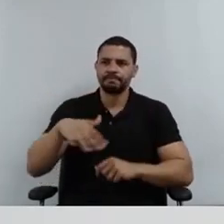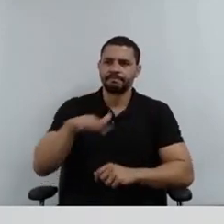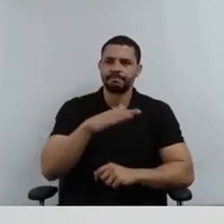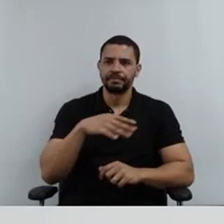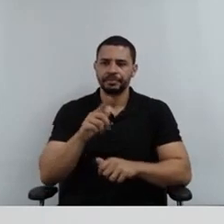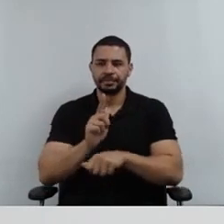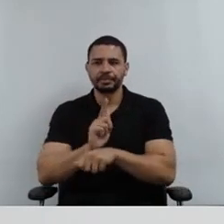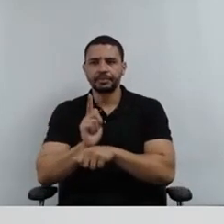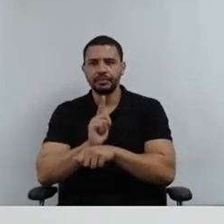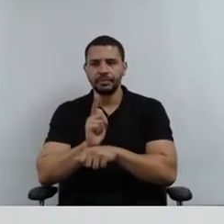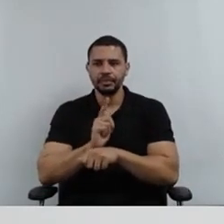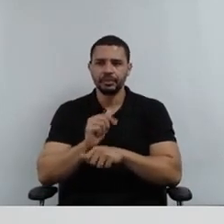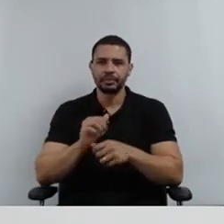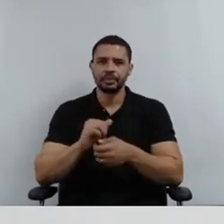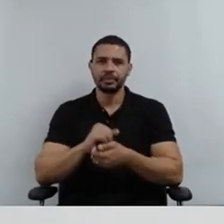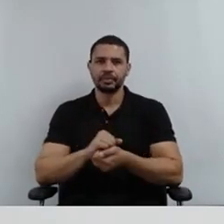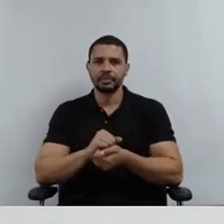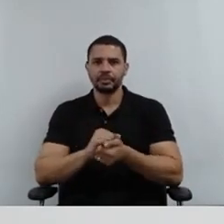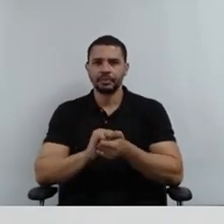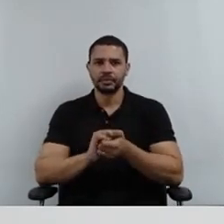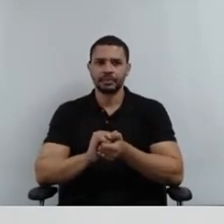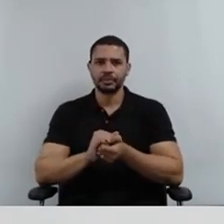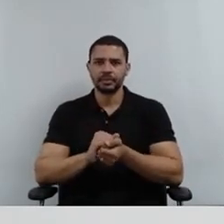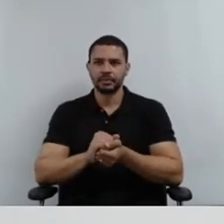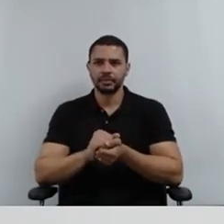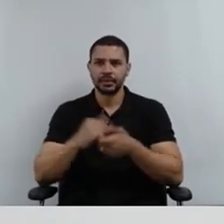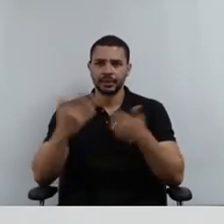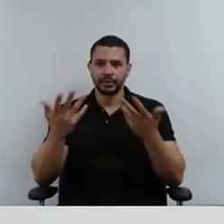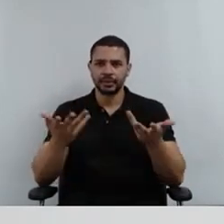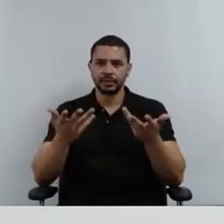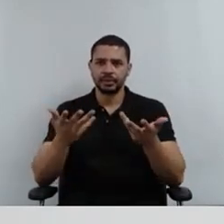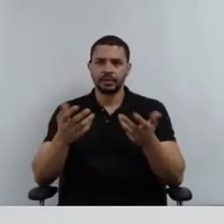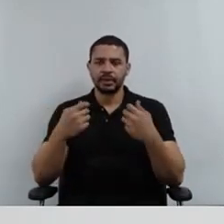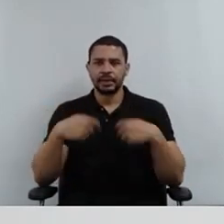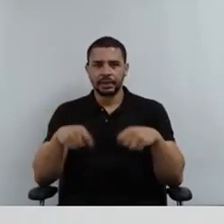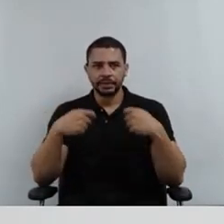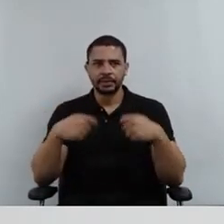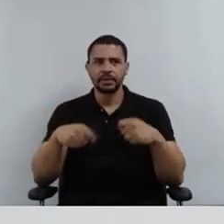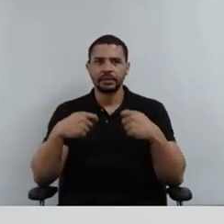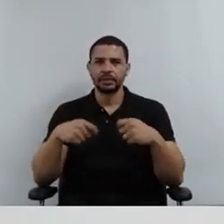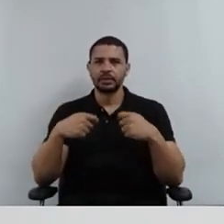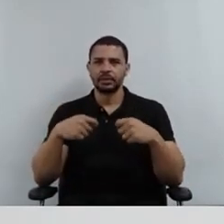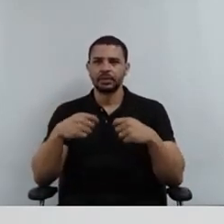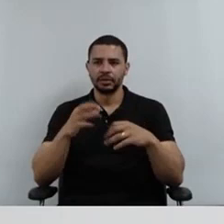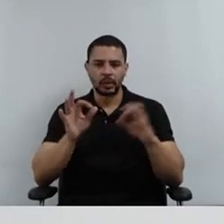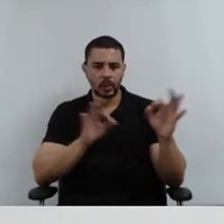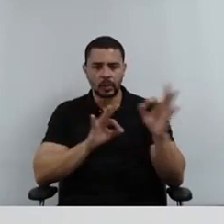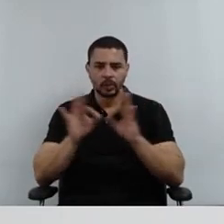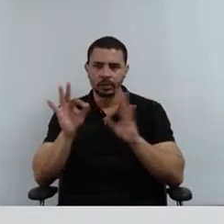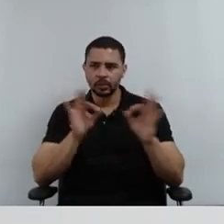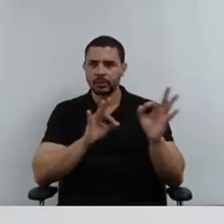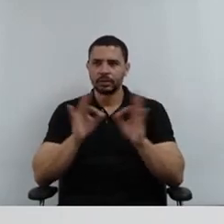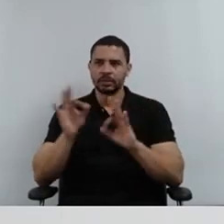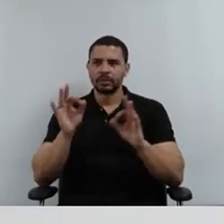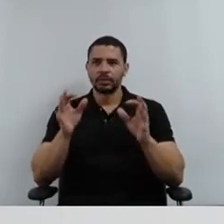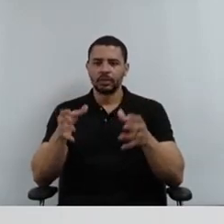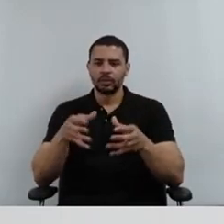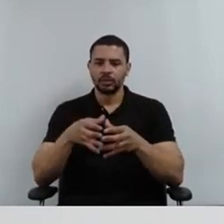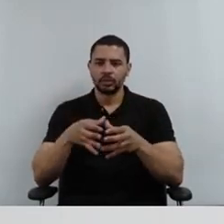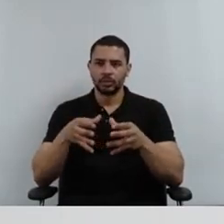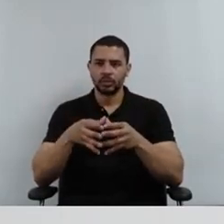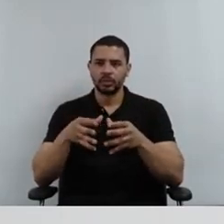espaços de gestão, o incremento do quadro de servidores, potencial, resolução